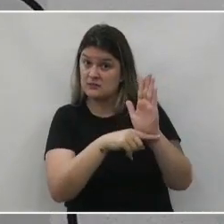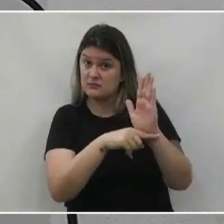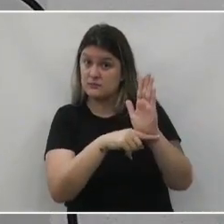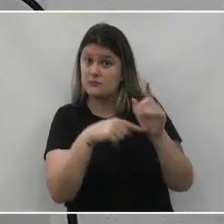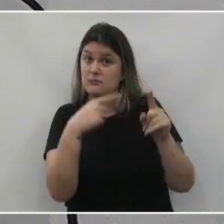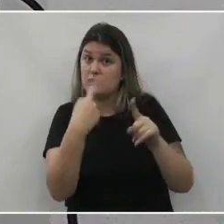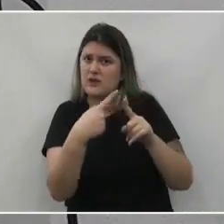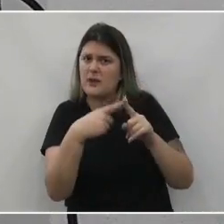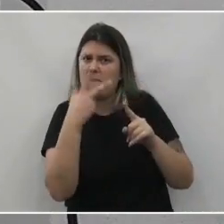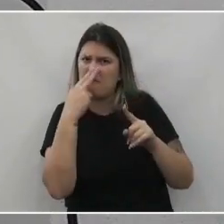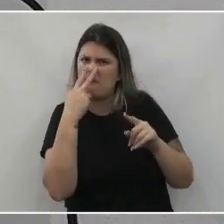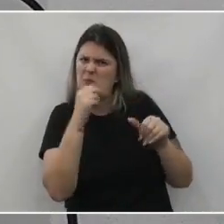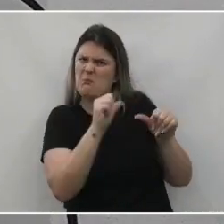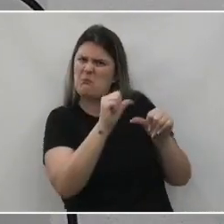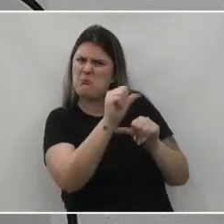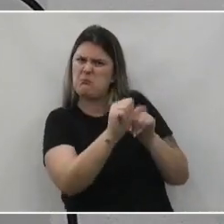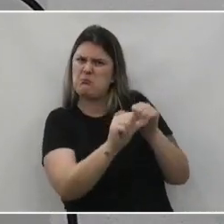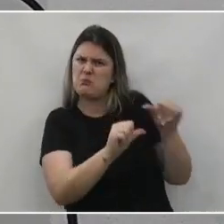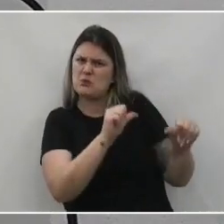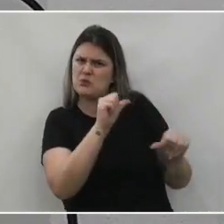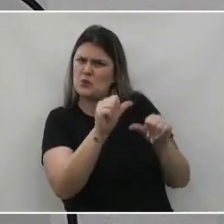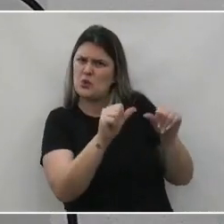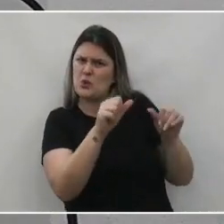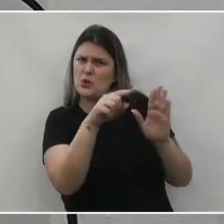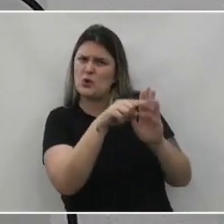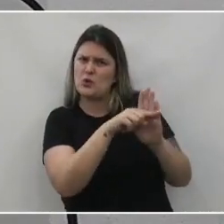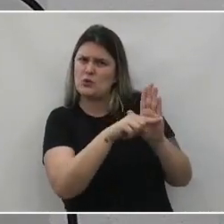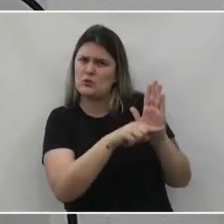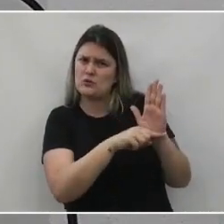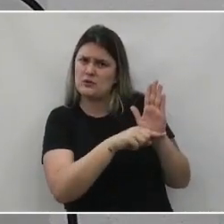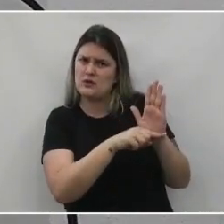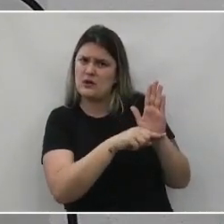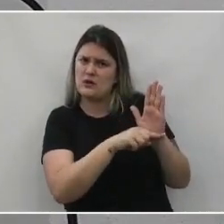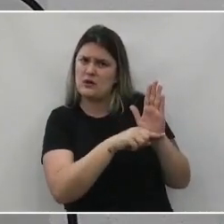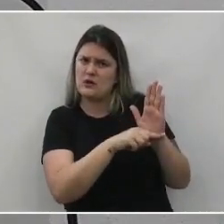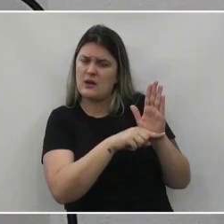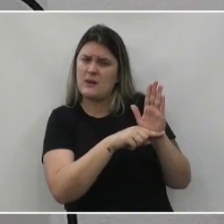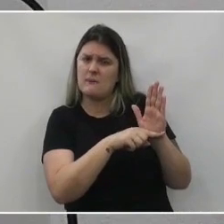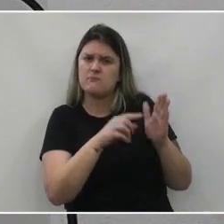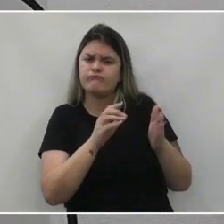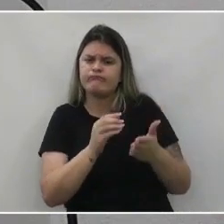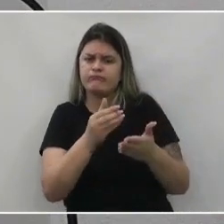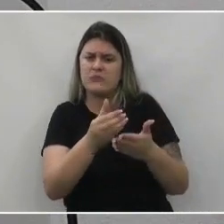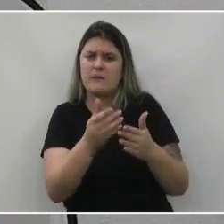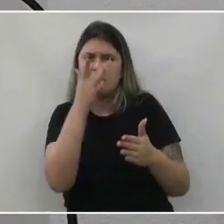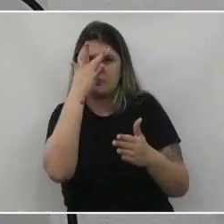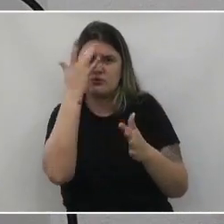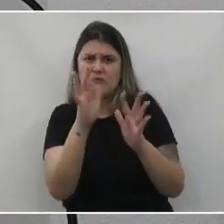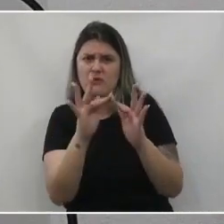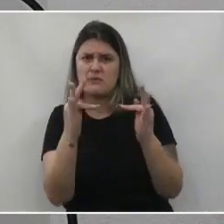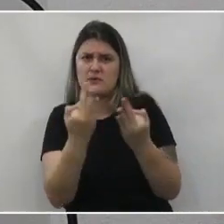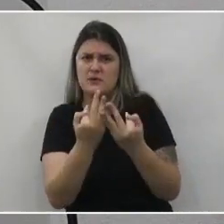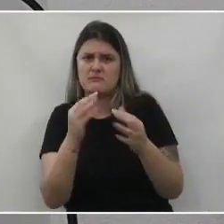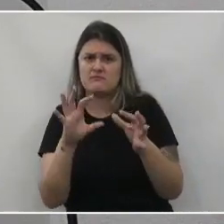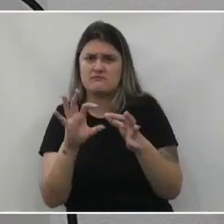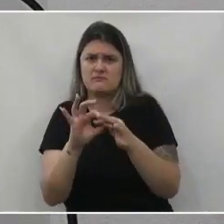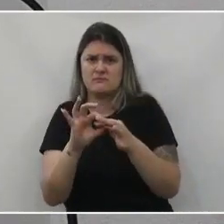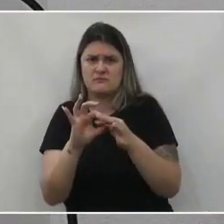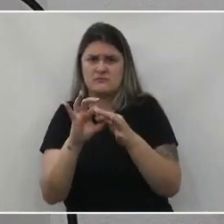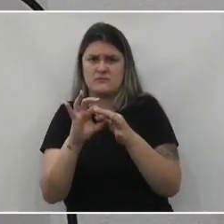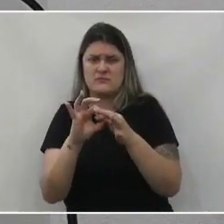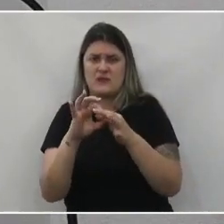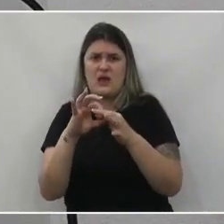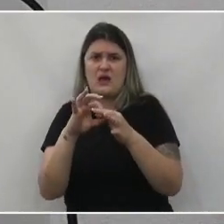adulterada, alterada essa lista para beneficiar familiares ligados ao poder